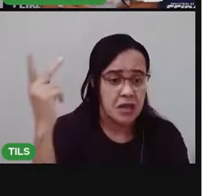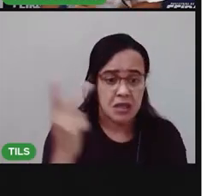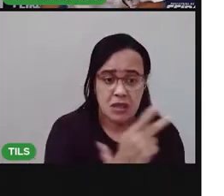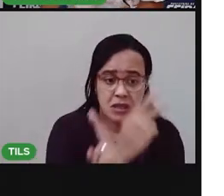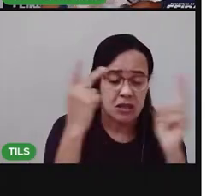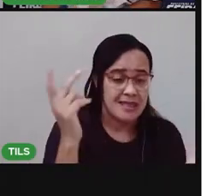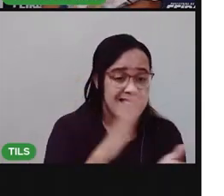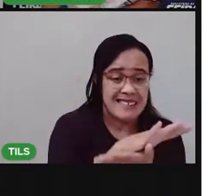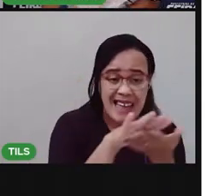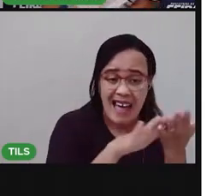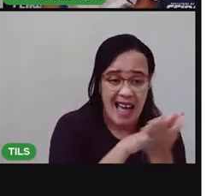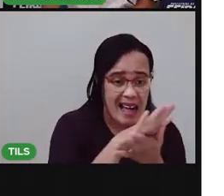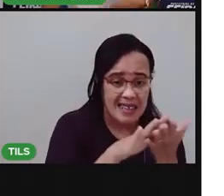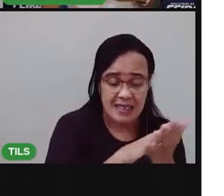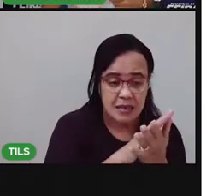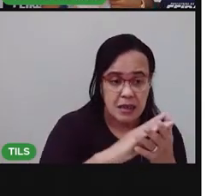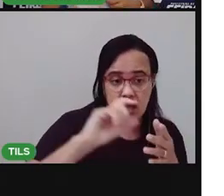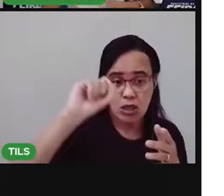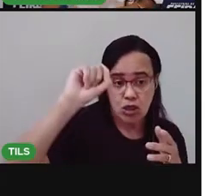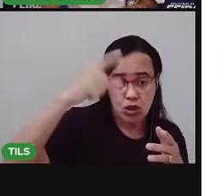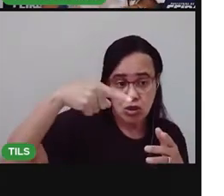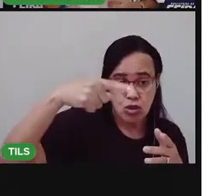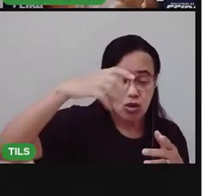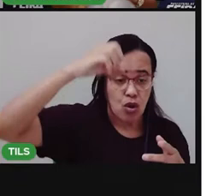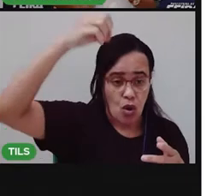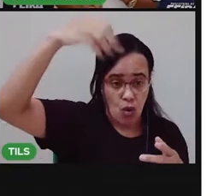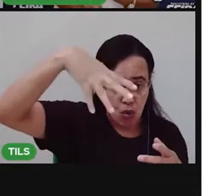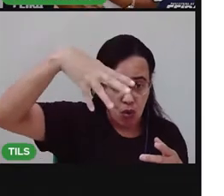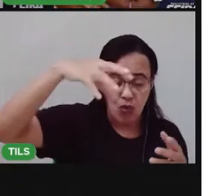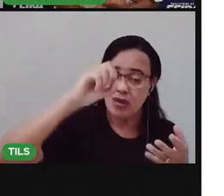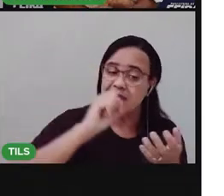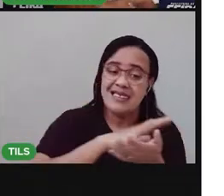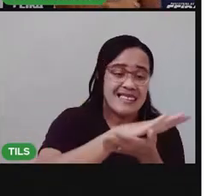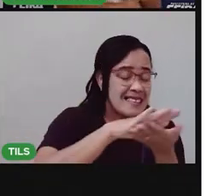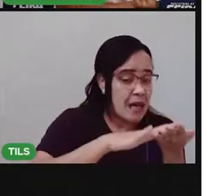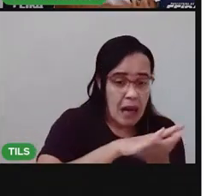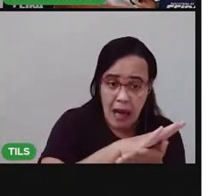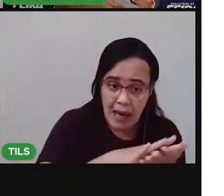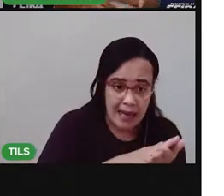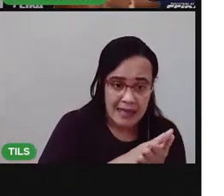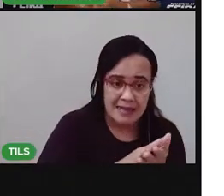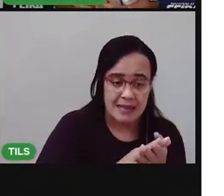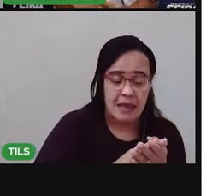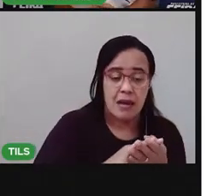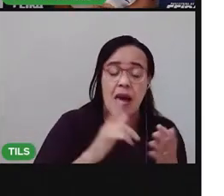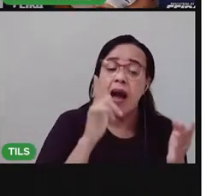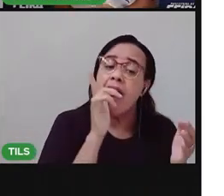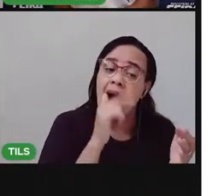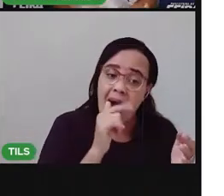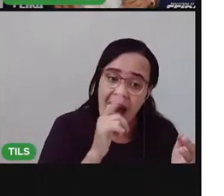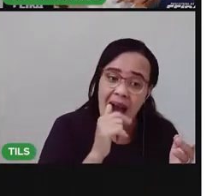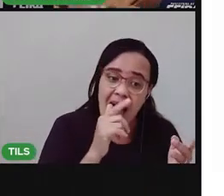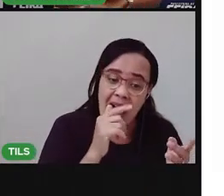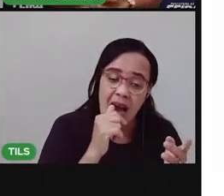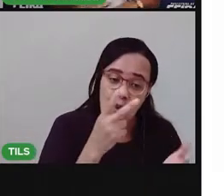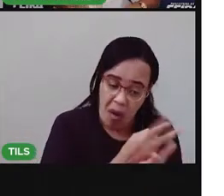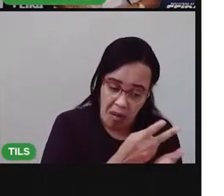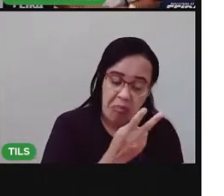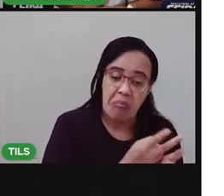falta de luz solar por isso que é muito importante como eu disse lá ó lavar as roupas